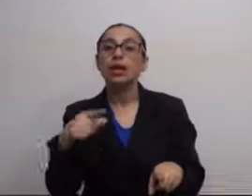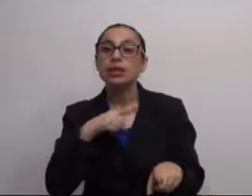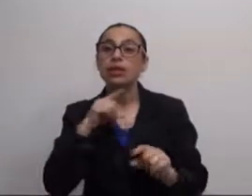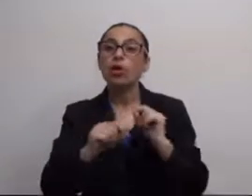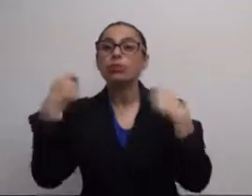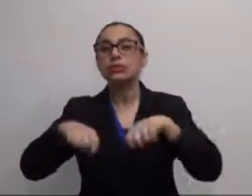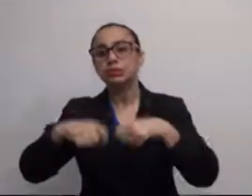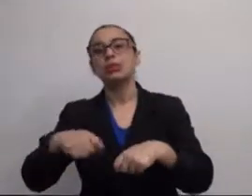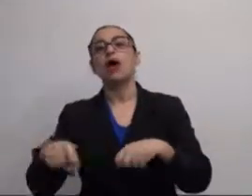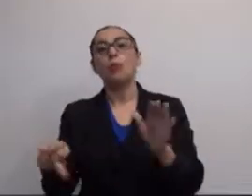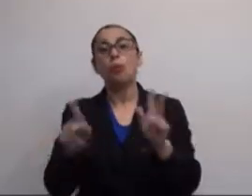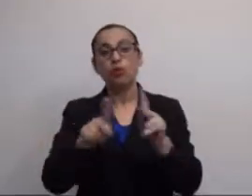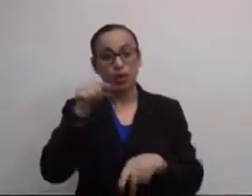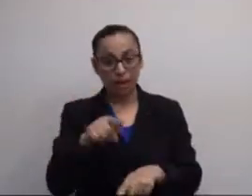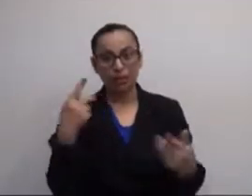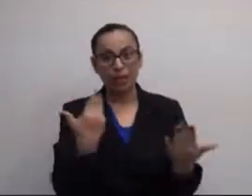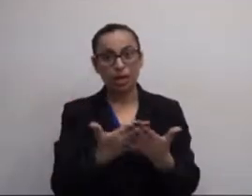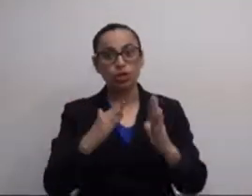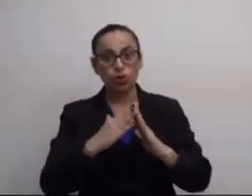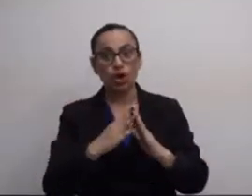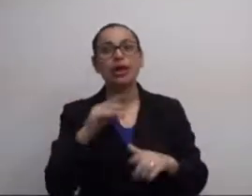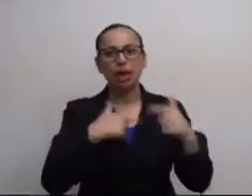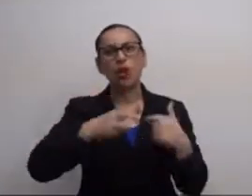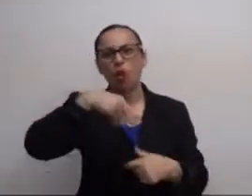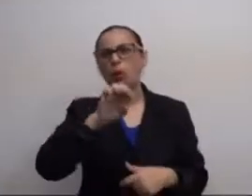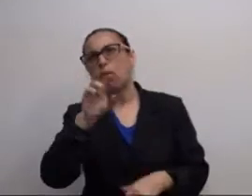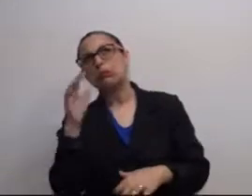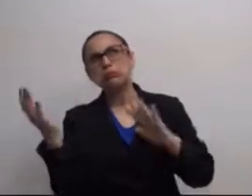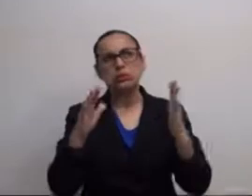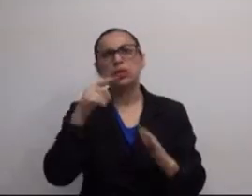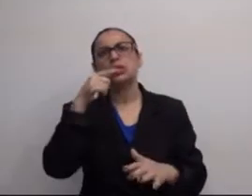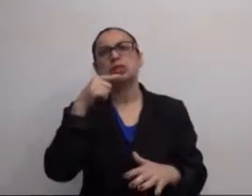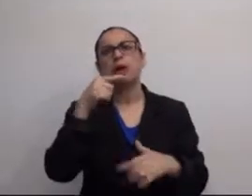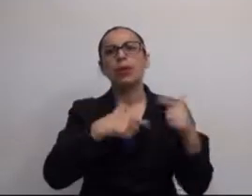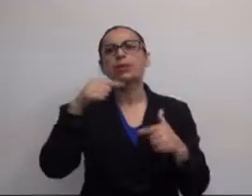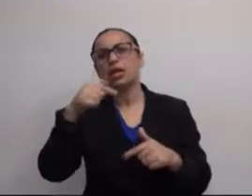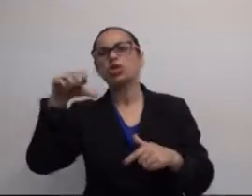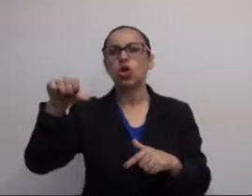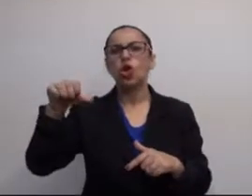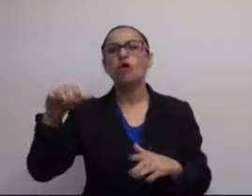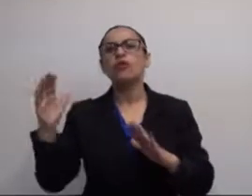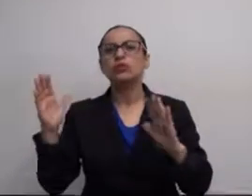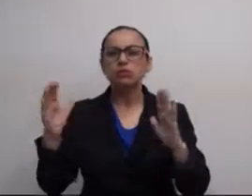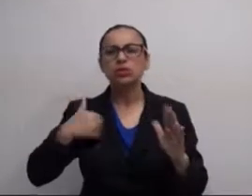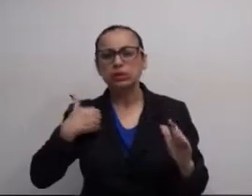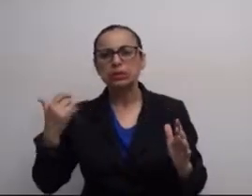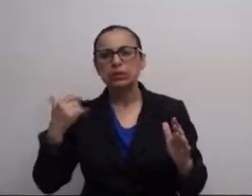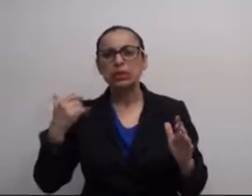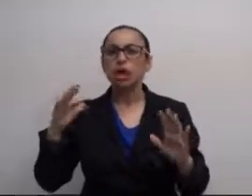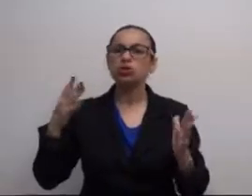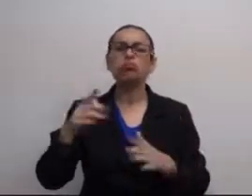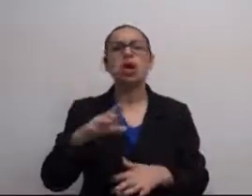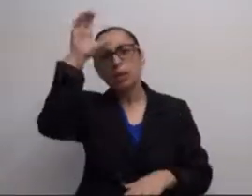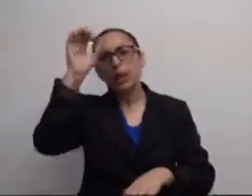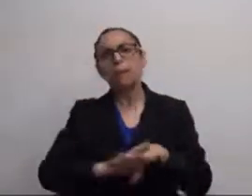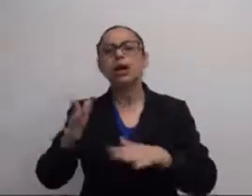que eles acham que está faltando. Inclusive, há uma certa demanda dos professores dessa escola que já trabalham com o MOU há cerca de 7, entre